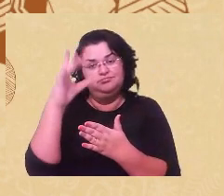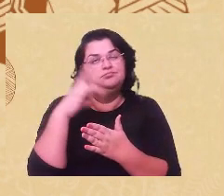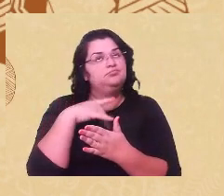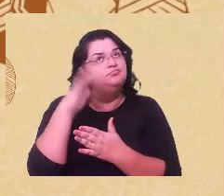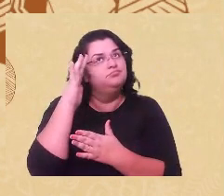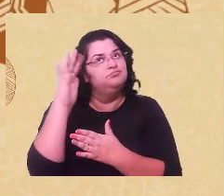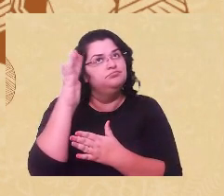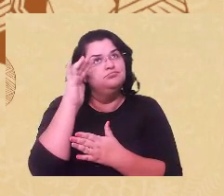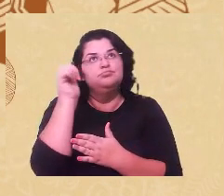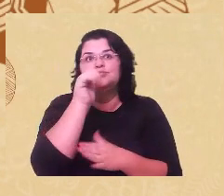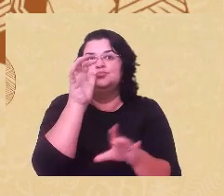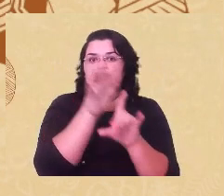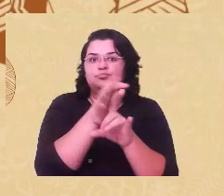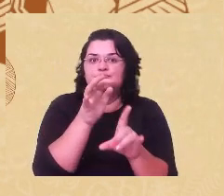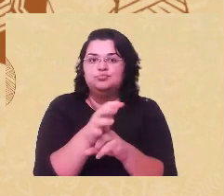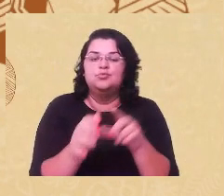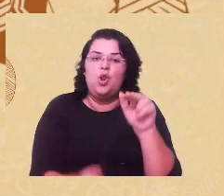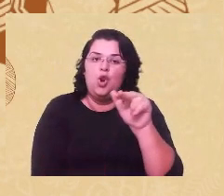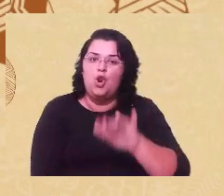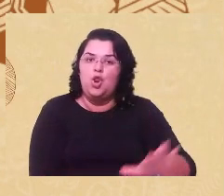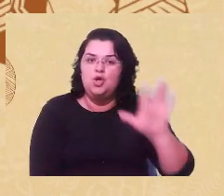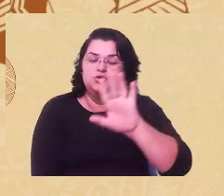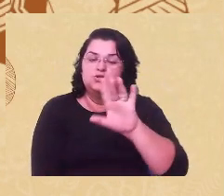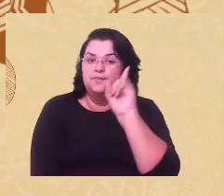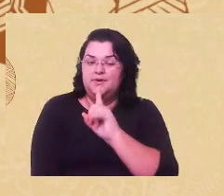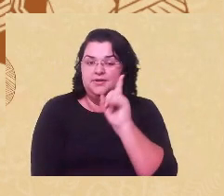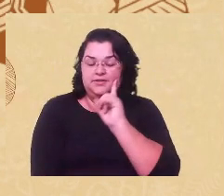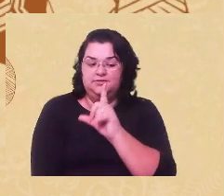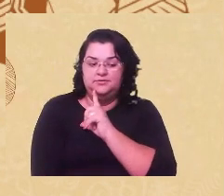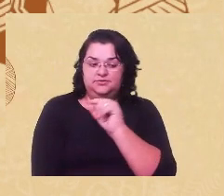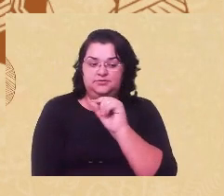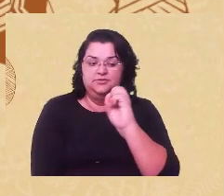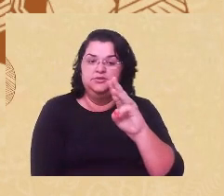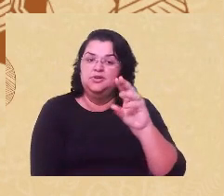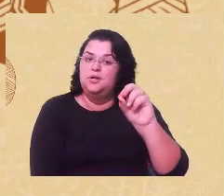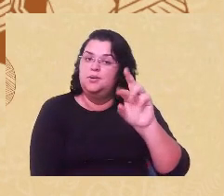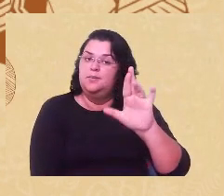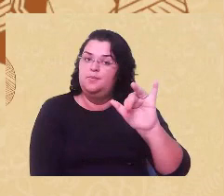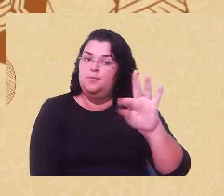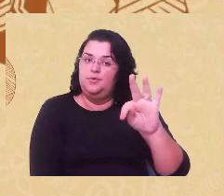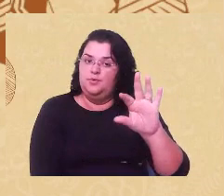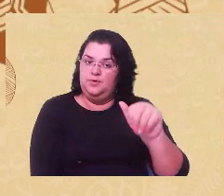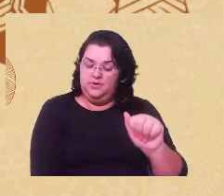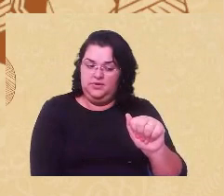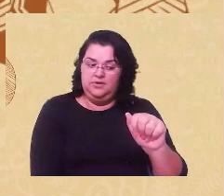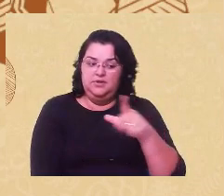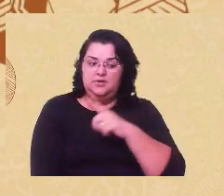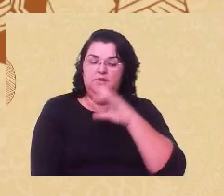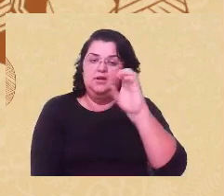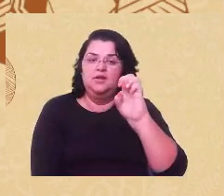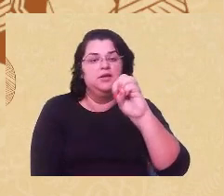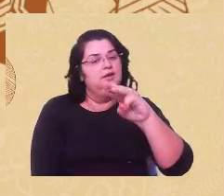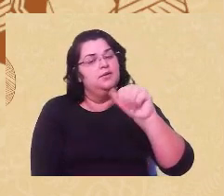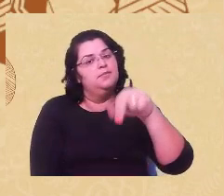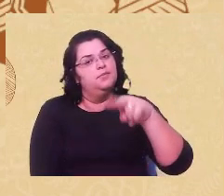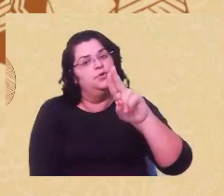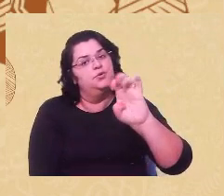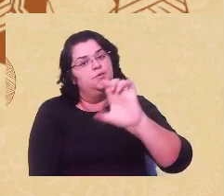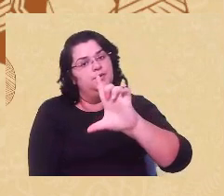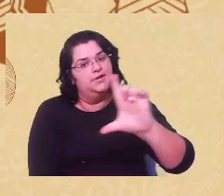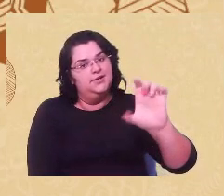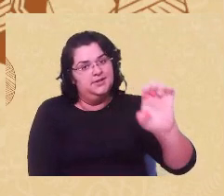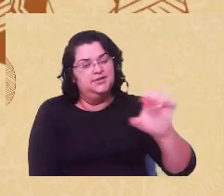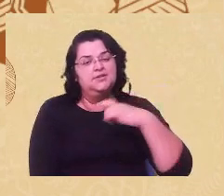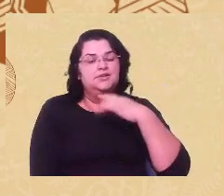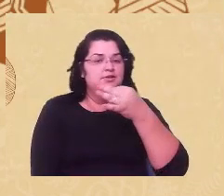feministas negras norte-americanas. Uma delas é a Loreta Ross, a Emanuele Adani Góes, é uma pesquisadora que eu já citei, ela